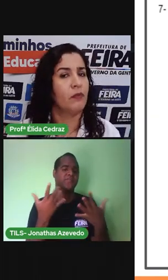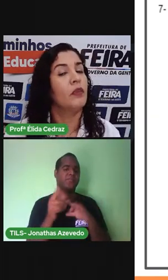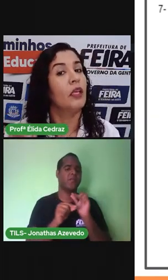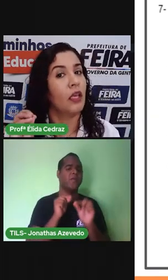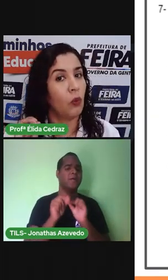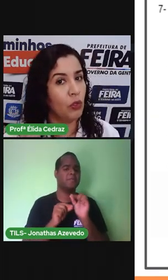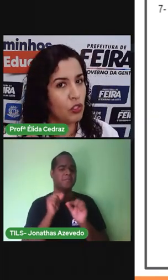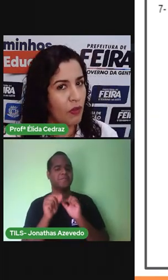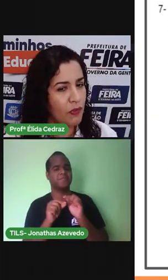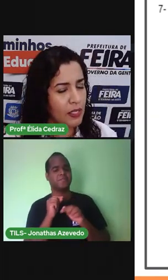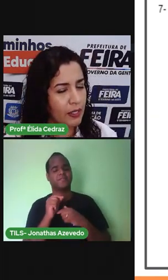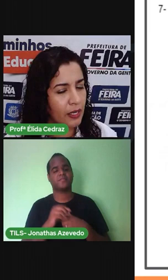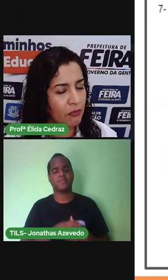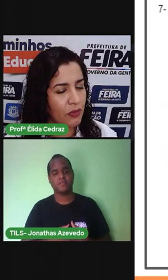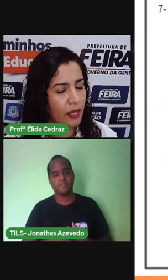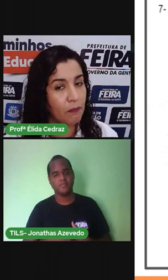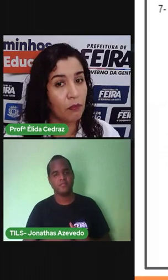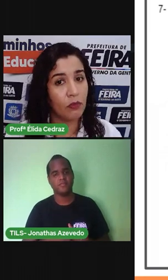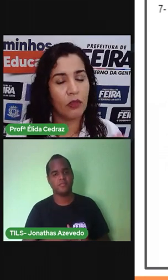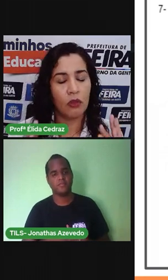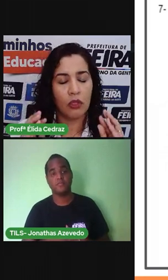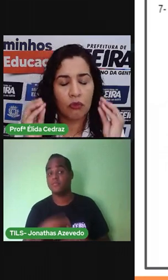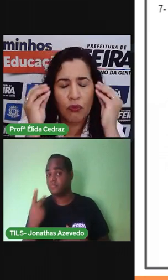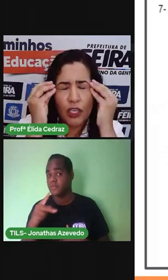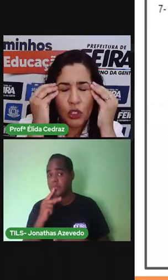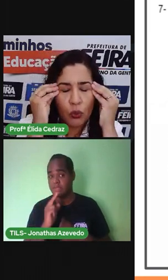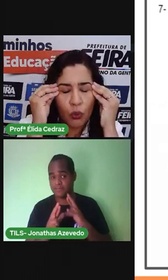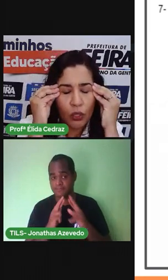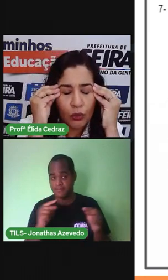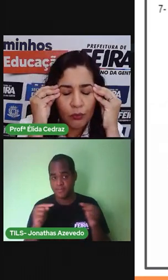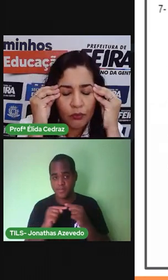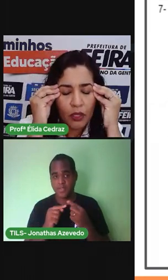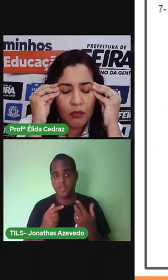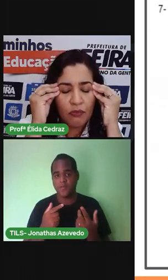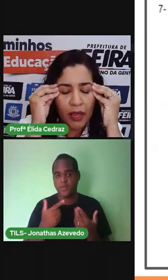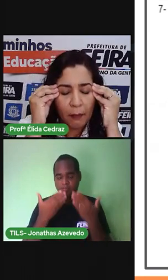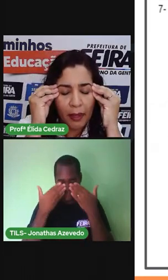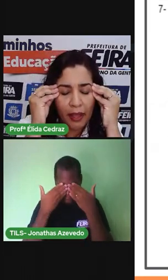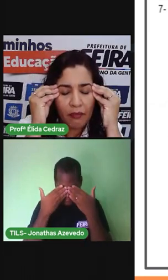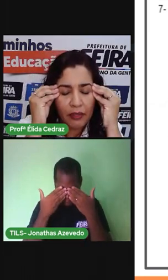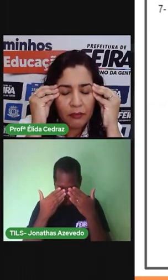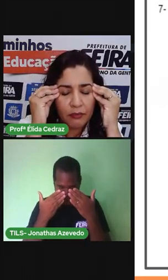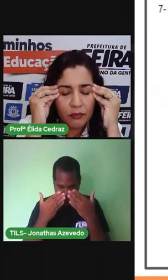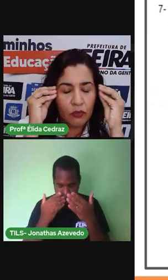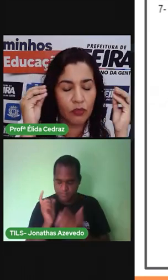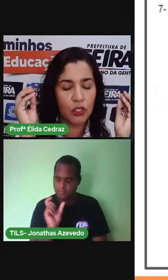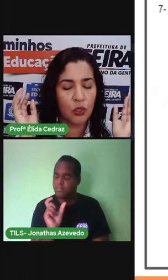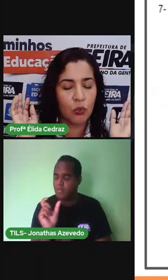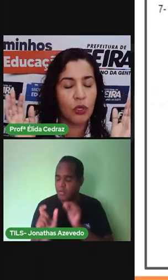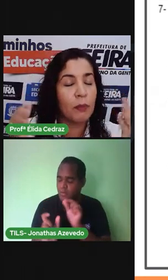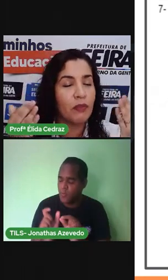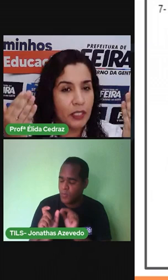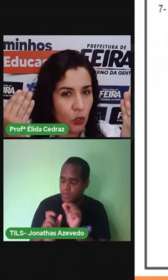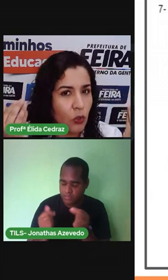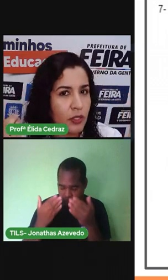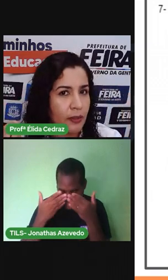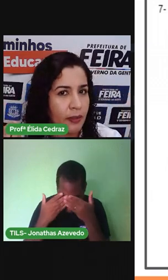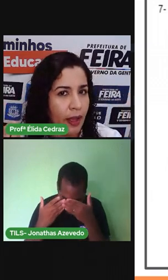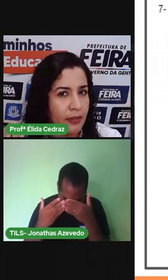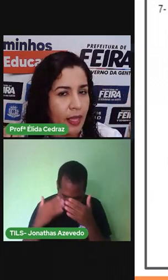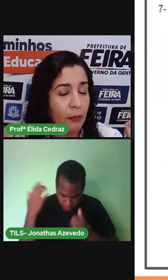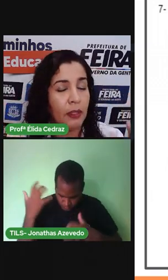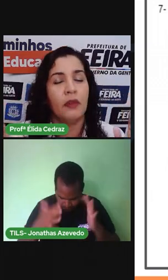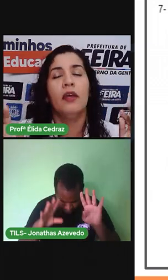fazer? Quando estiver fazendo a tarefinha Fecha o olho E fala a palavra Fecha o olho Pra você se